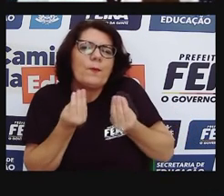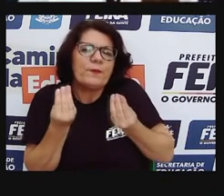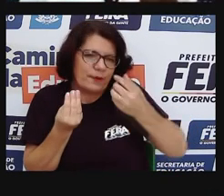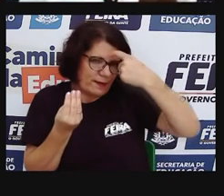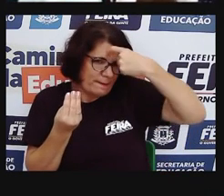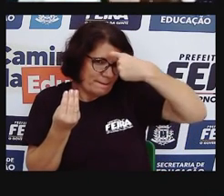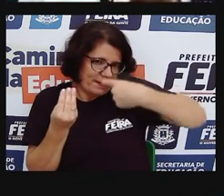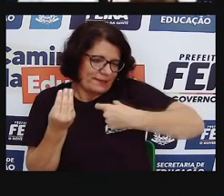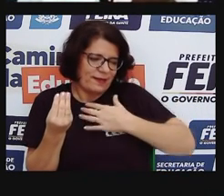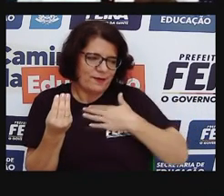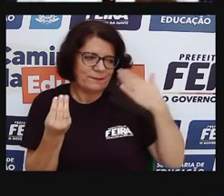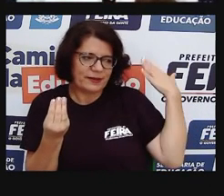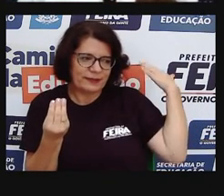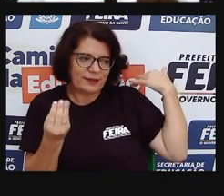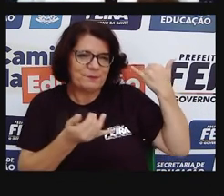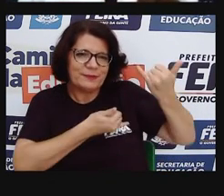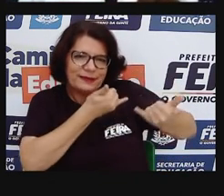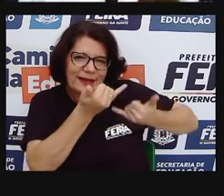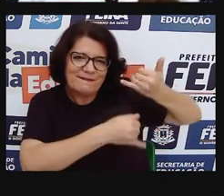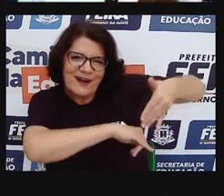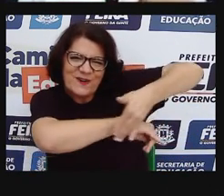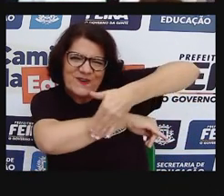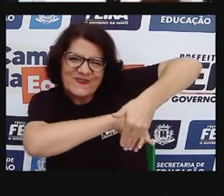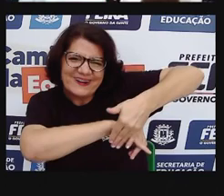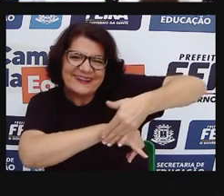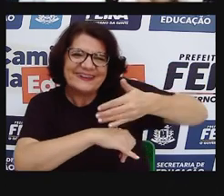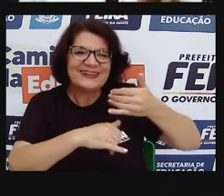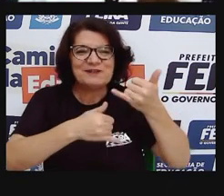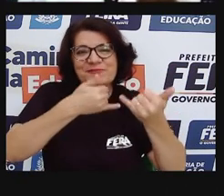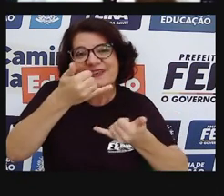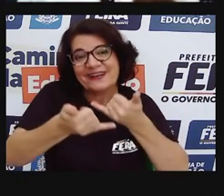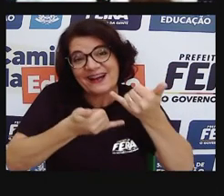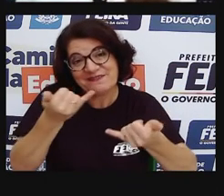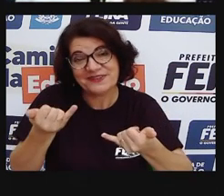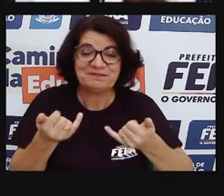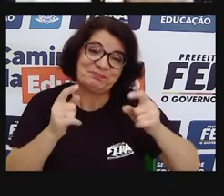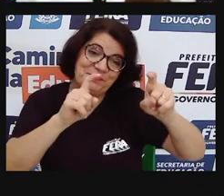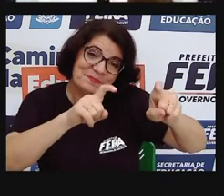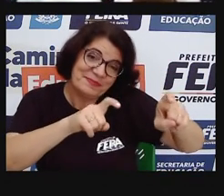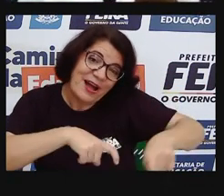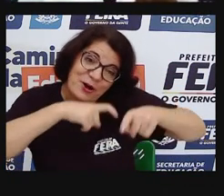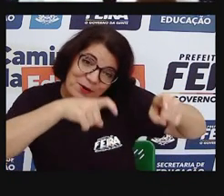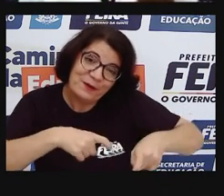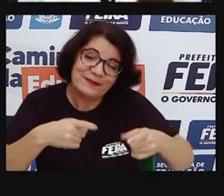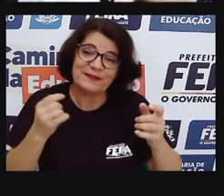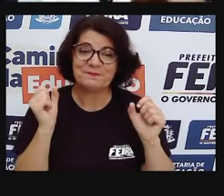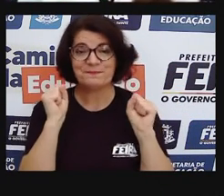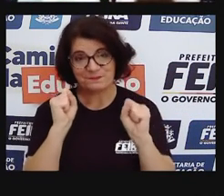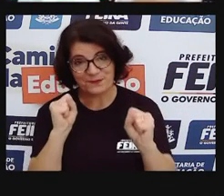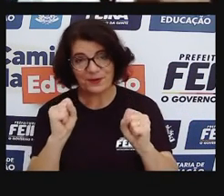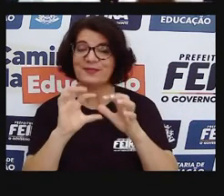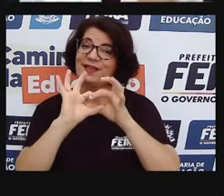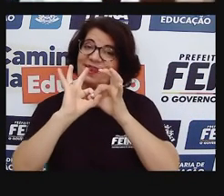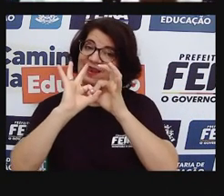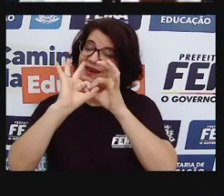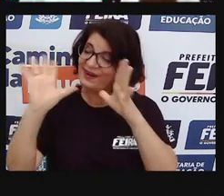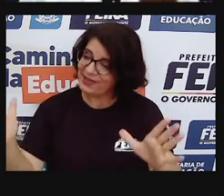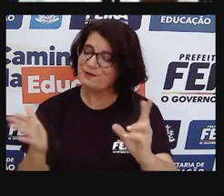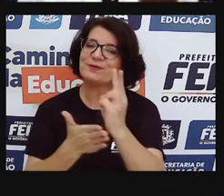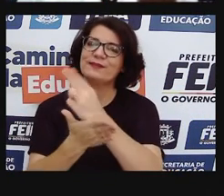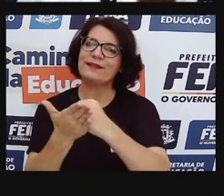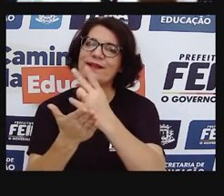onde que você brincava de roda? Aqui tá na rua. De repente, você brincava de roda na roça, né, onde ia trabalhar, de repente,